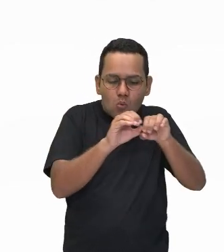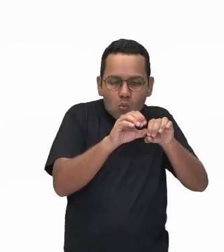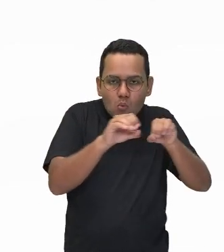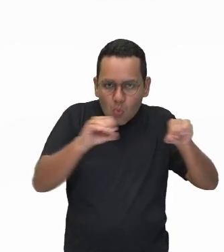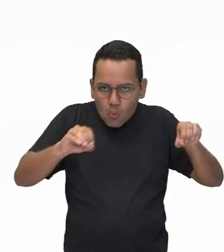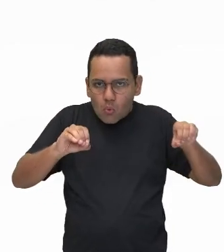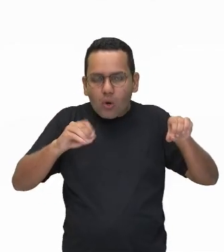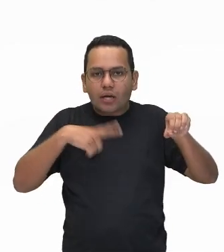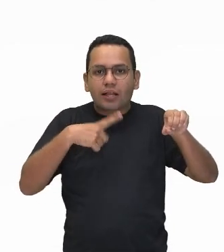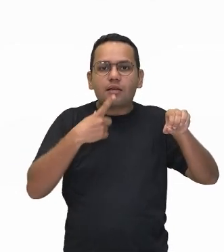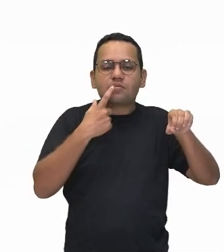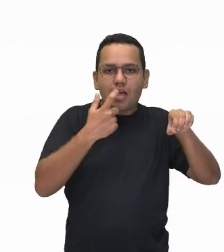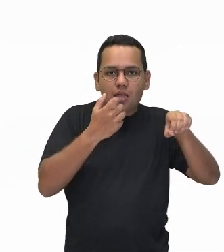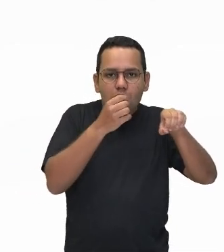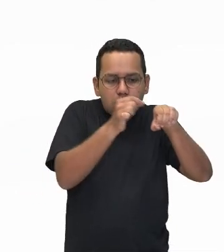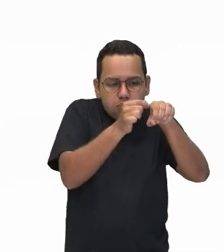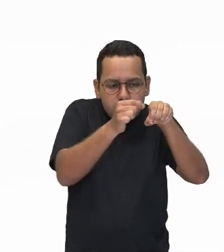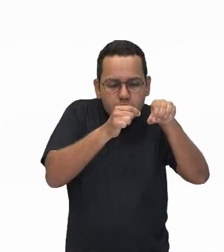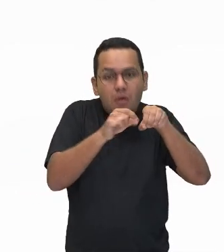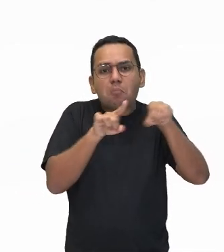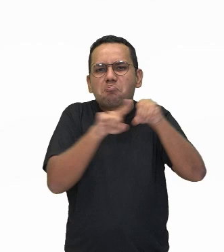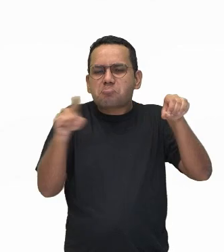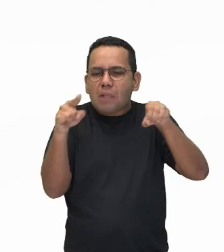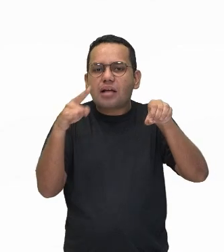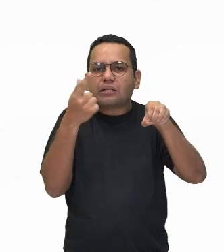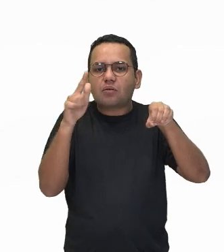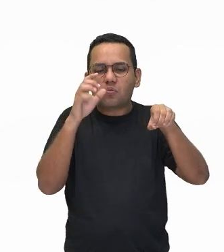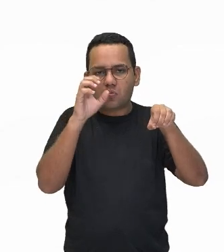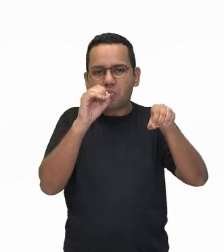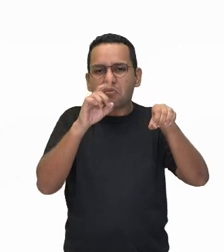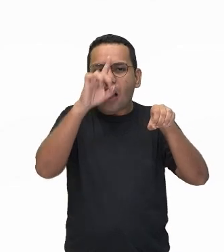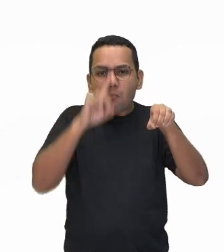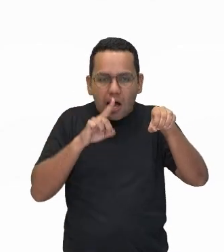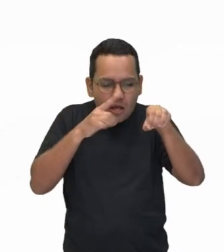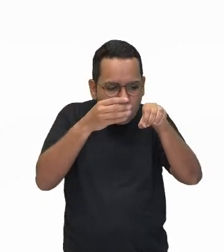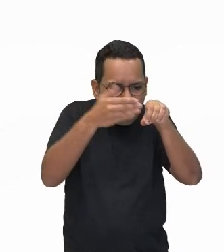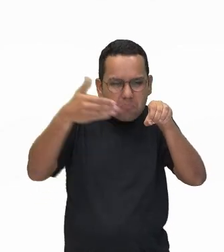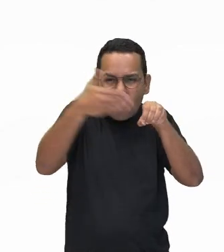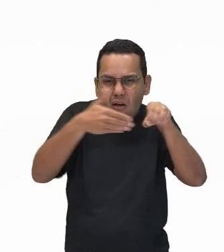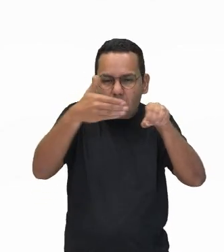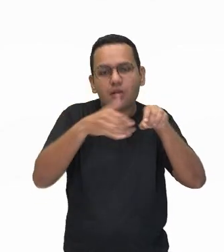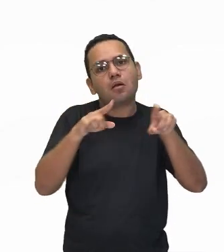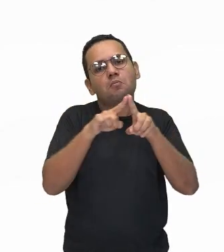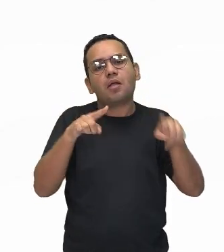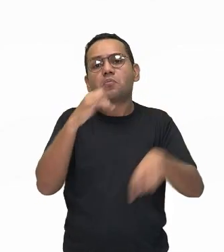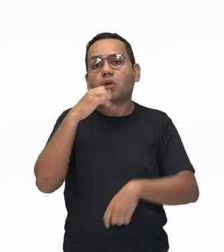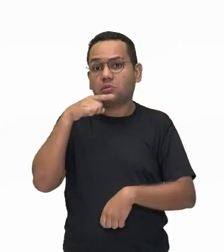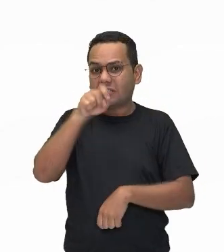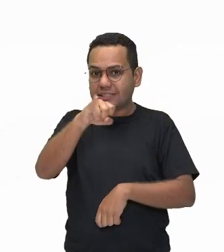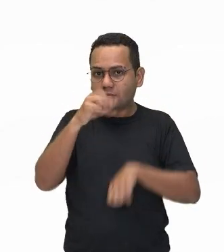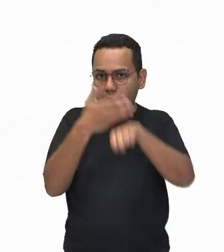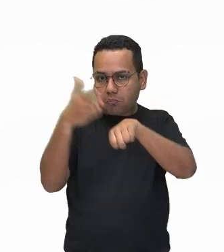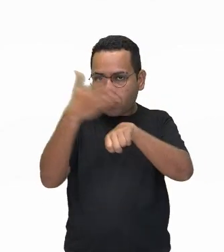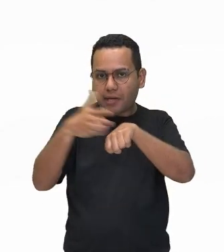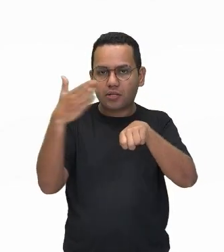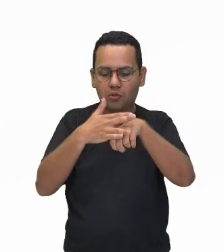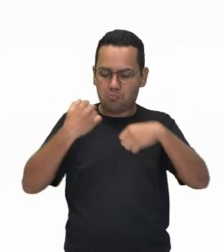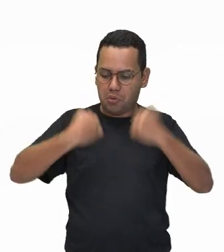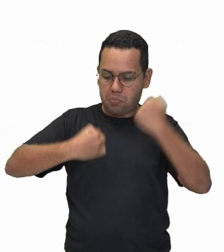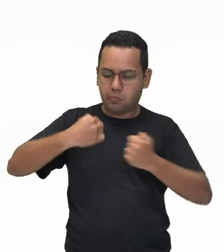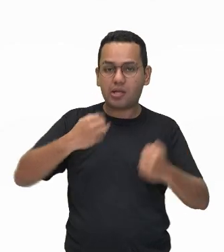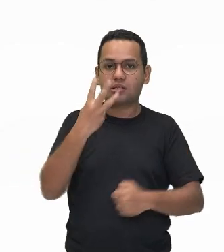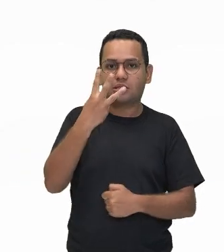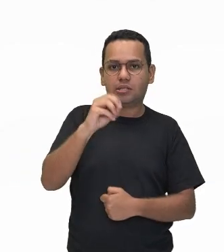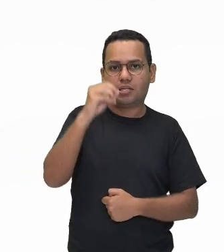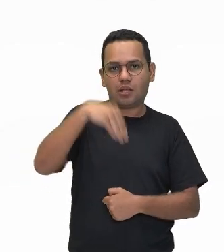práticos, fazer atividade aeróbica, como correr 30 minutos, né? Pelo menos 3 a 4 vezes na semana, vai ser muito benéfico